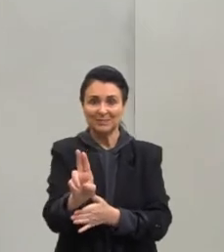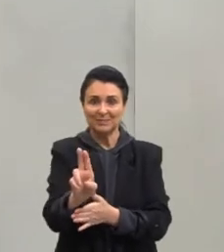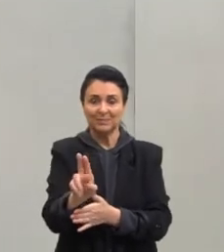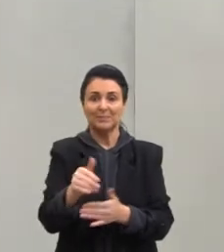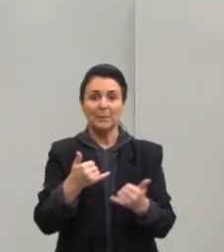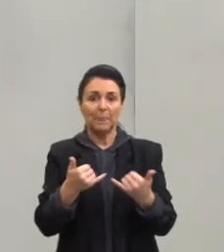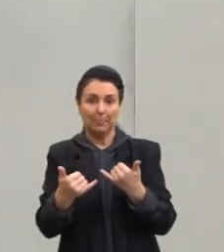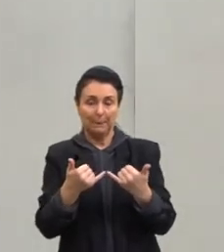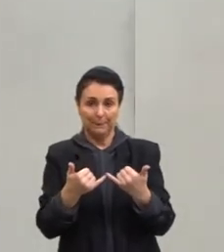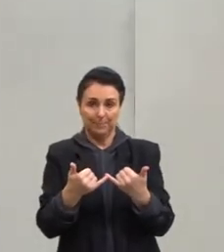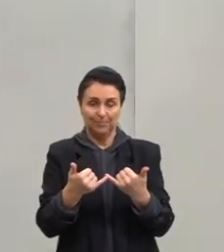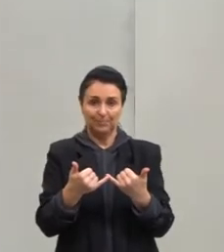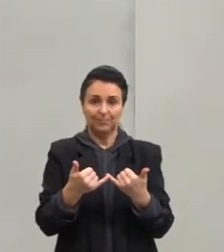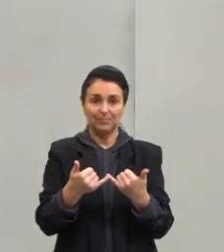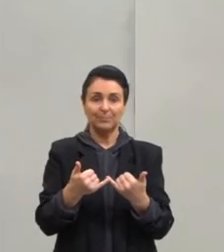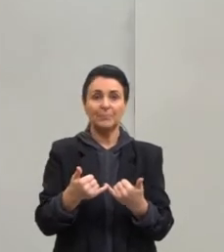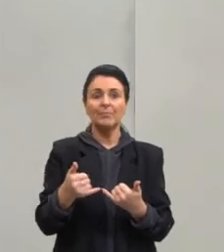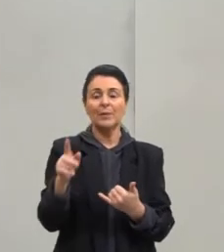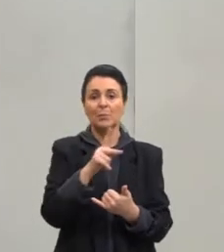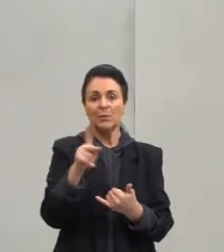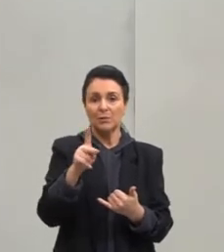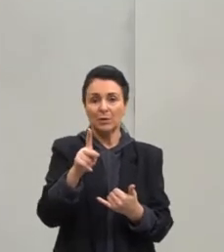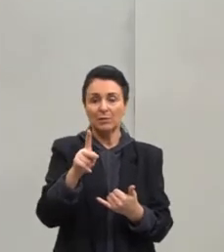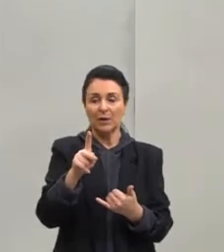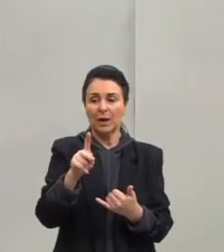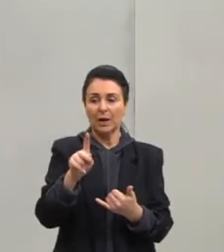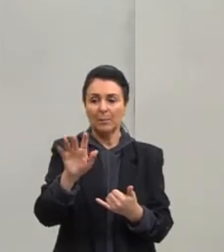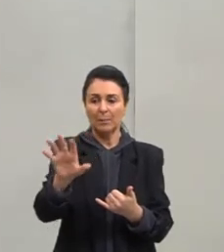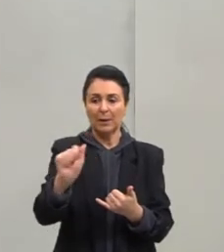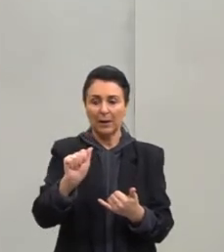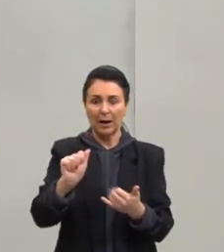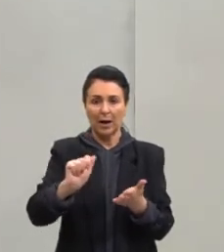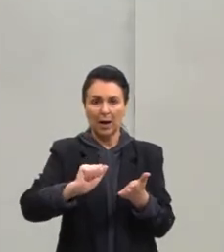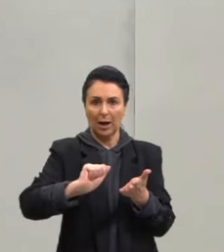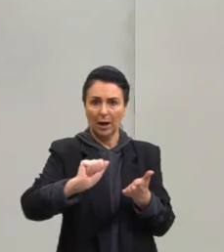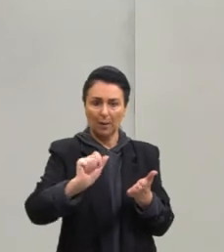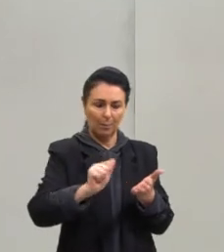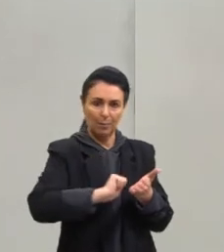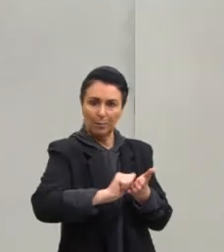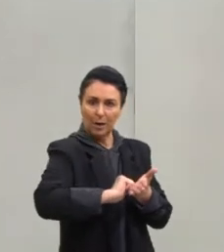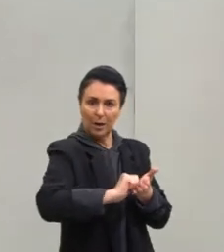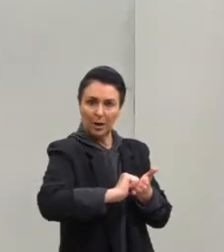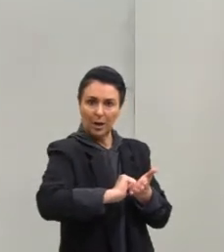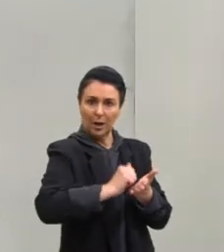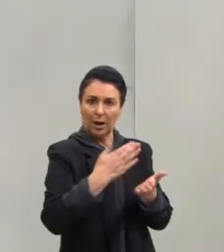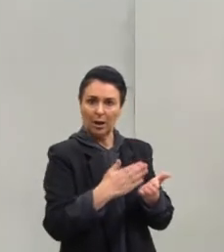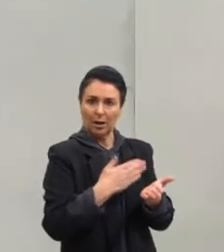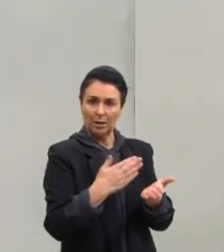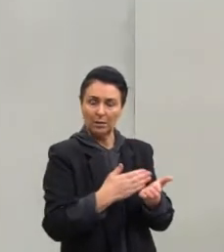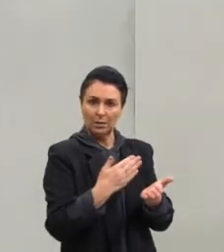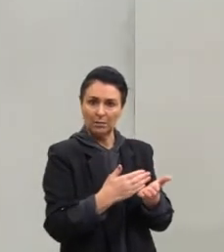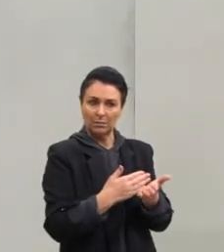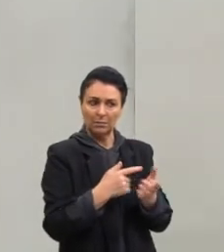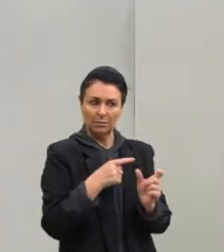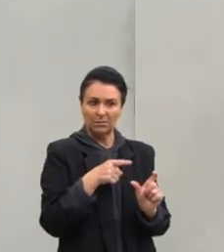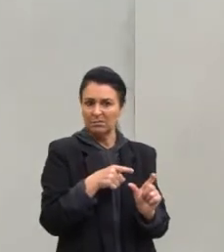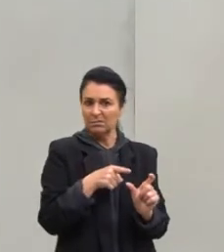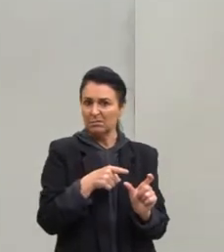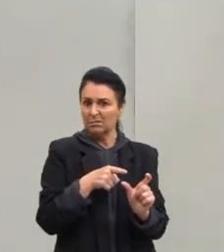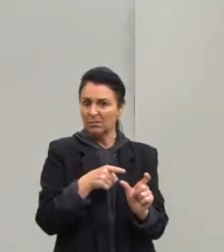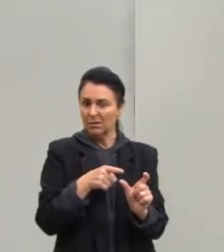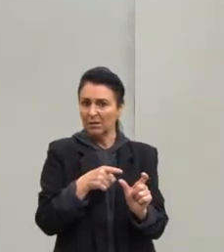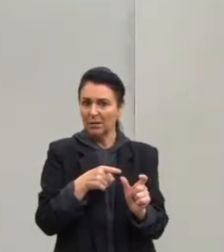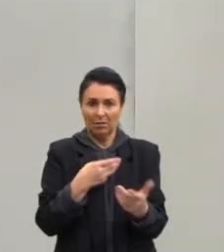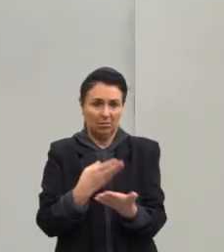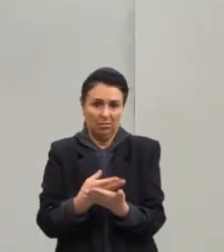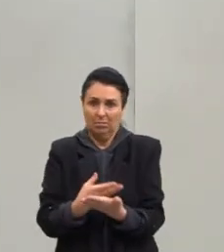Por exemplo, eu vou pegar a borracha e vou apagar no caderno. Isso é um exemplo de palavra que dentro de uma